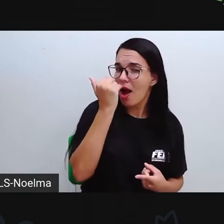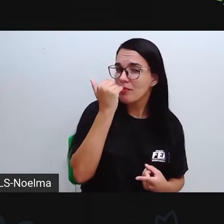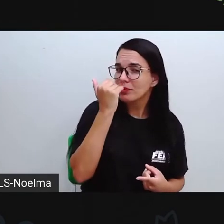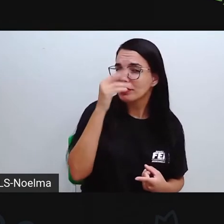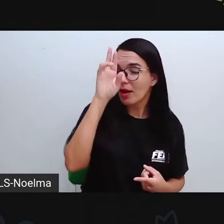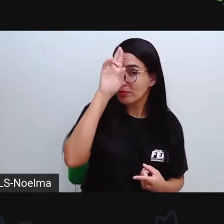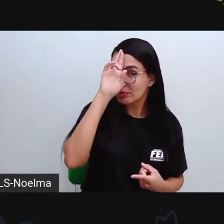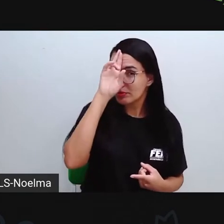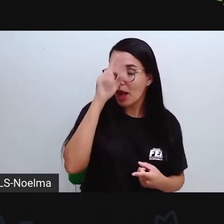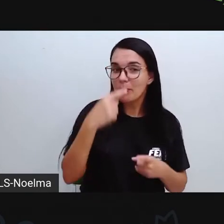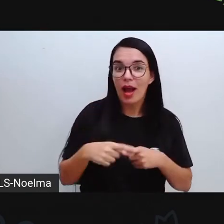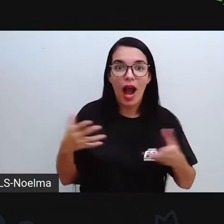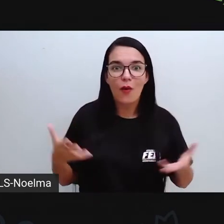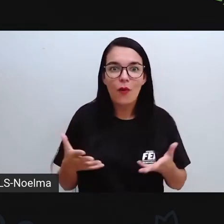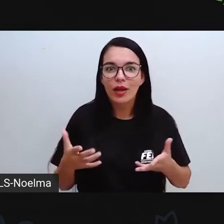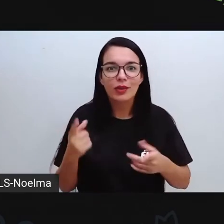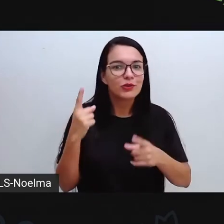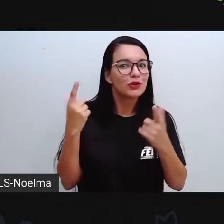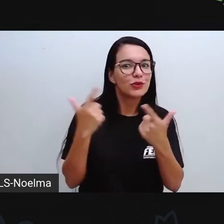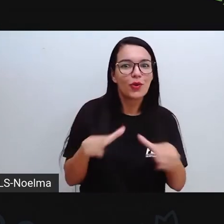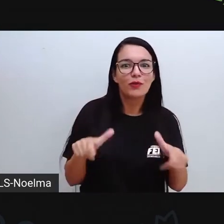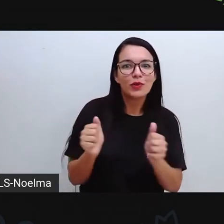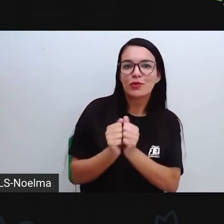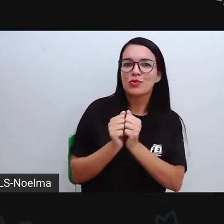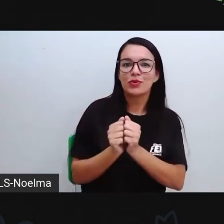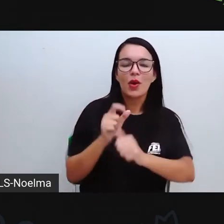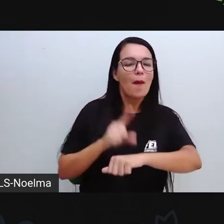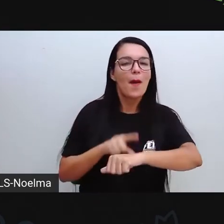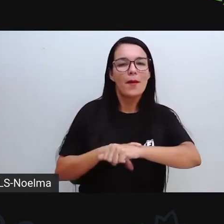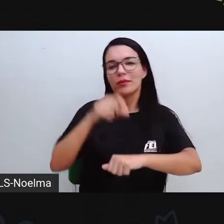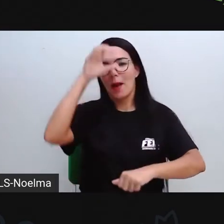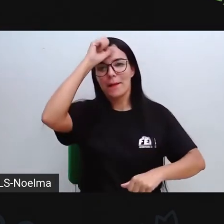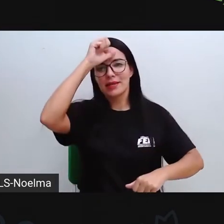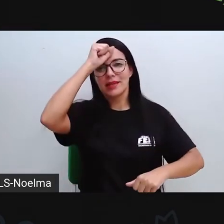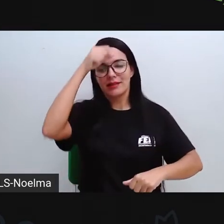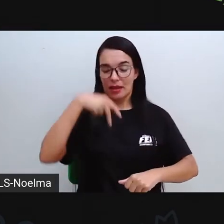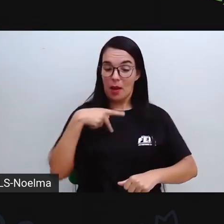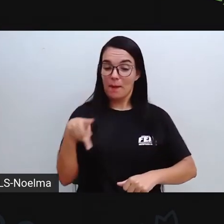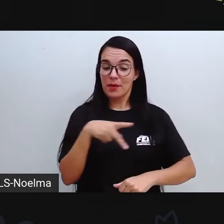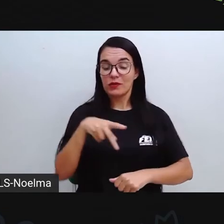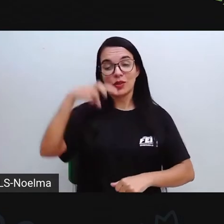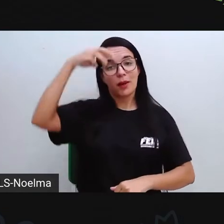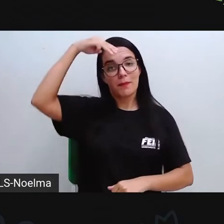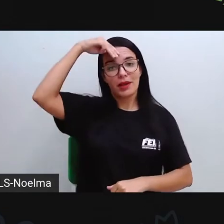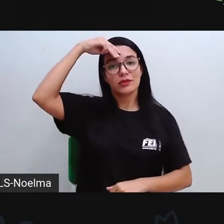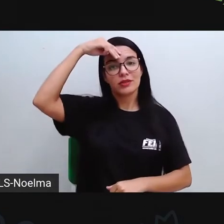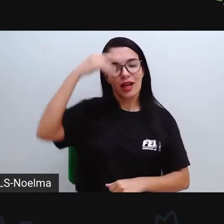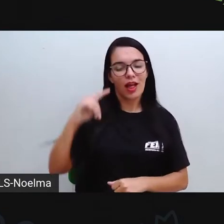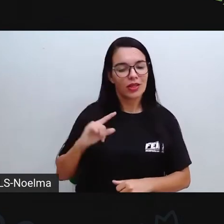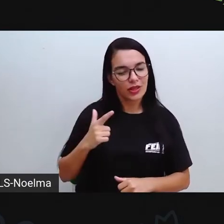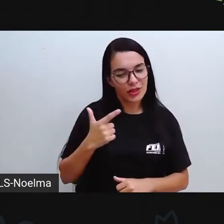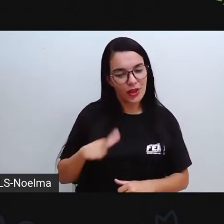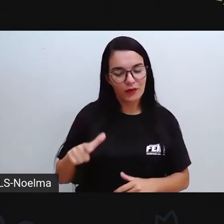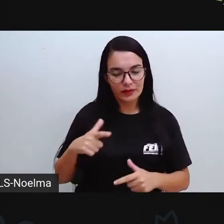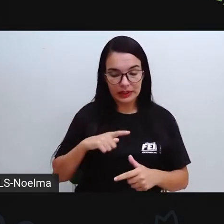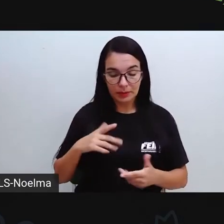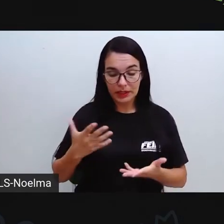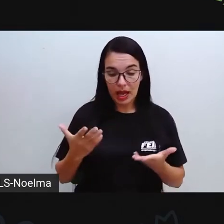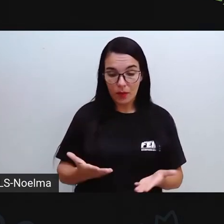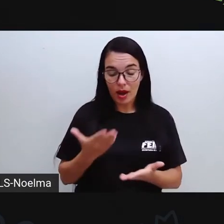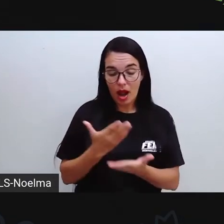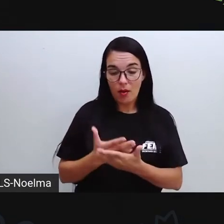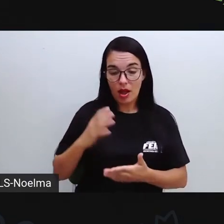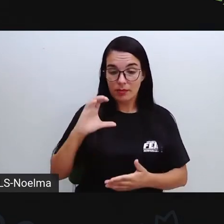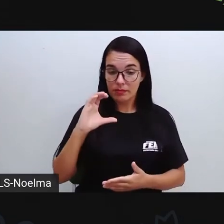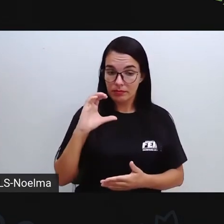reunidos para mais uma aula, para mais um momento de muito aprendizado. Eu sou a professora Mirth e nós teremos aula de matemática e